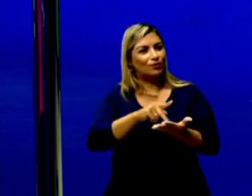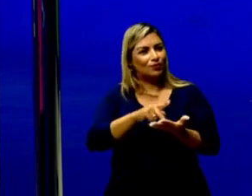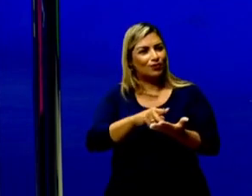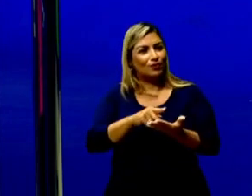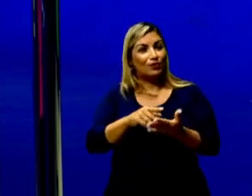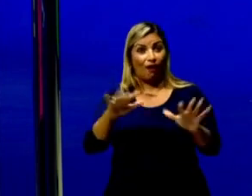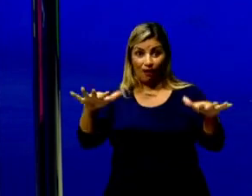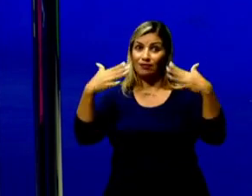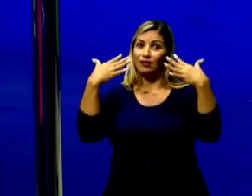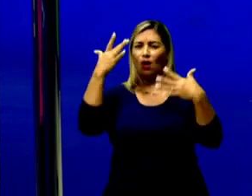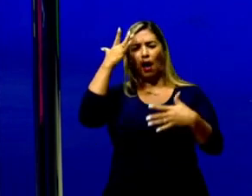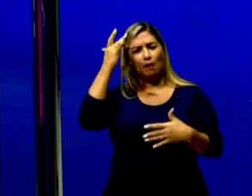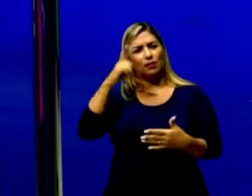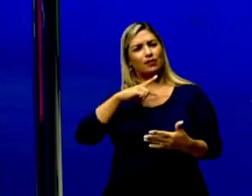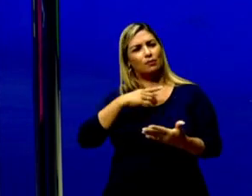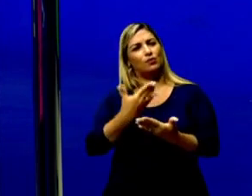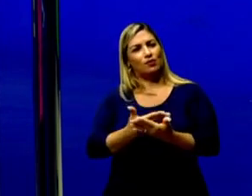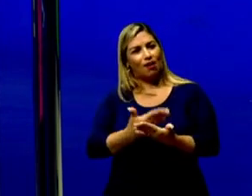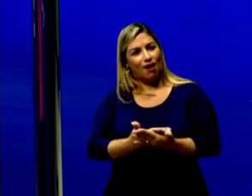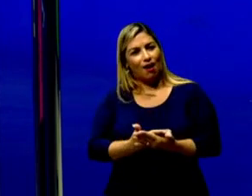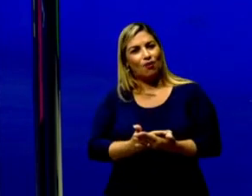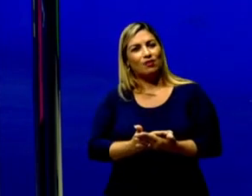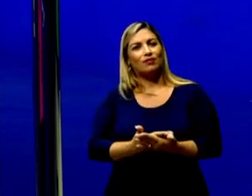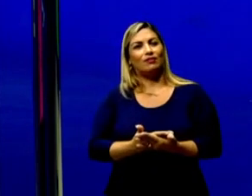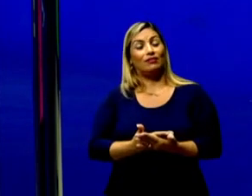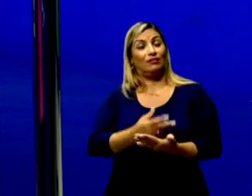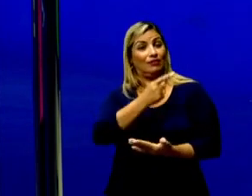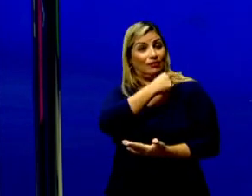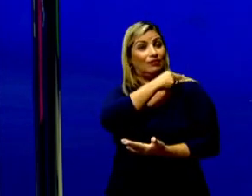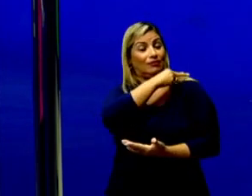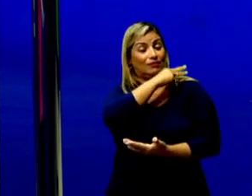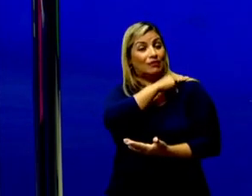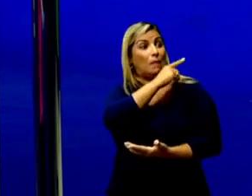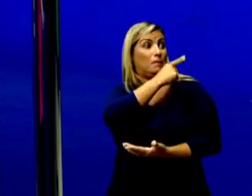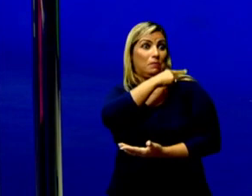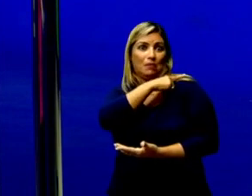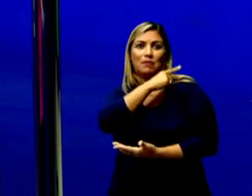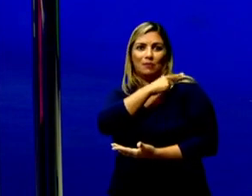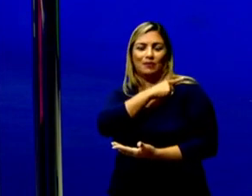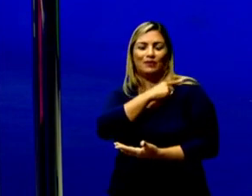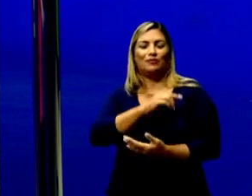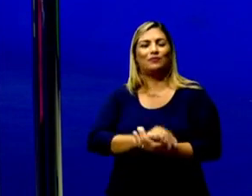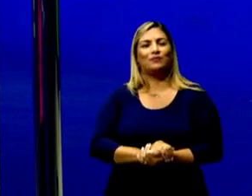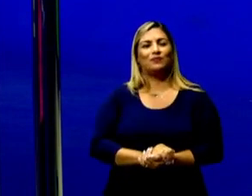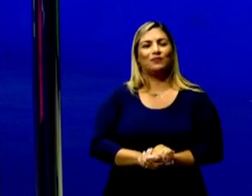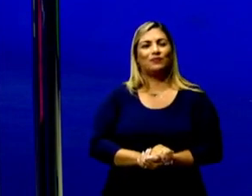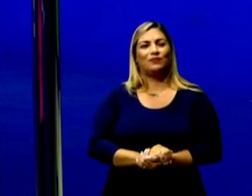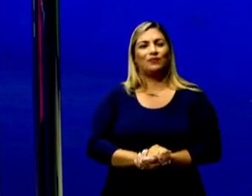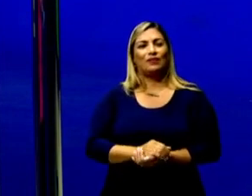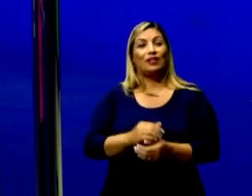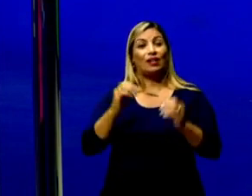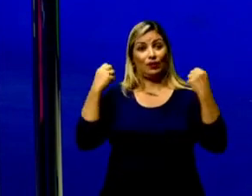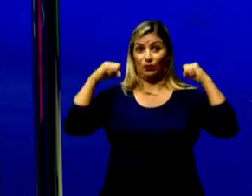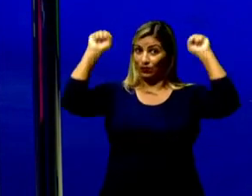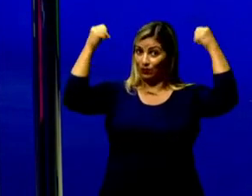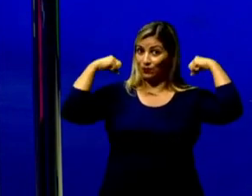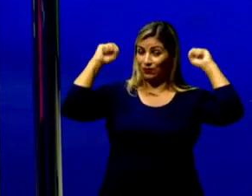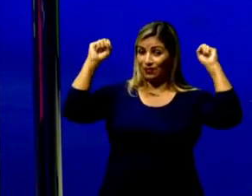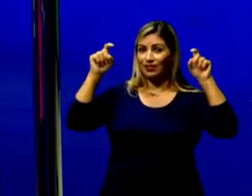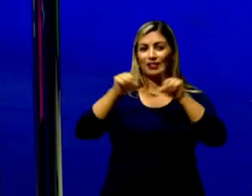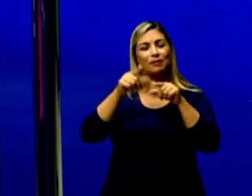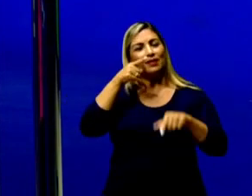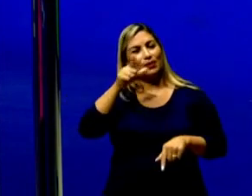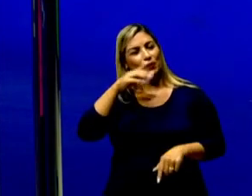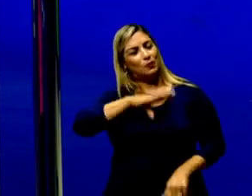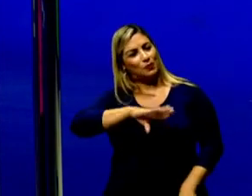Fiquem ligados, porque amanhã teremos aulas, aulas para os estudantes da primeira série do Ensino Médio, de Educação Física e